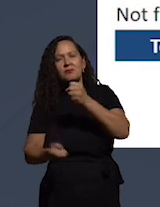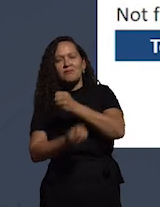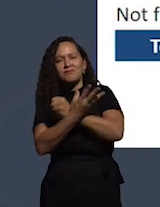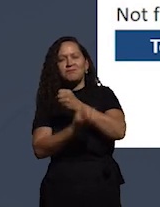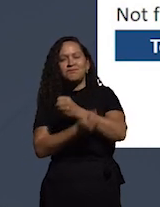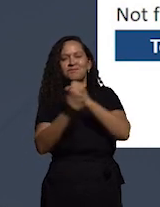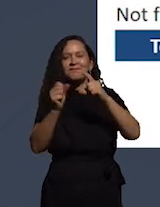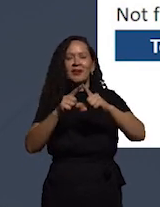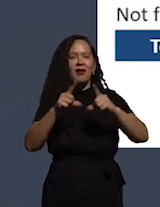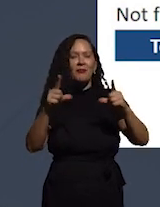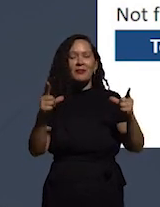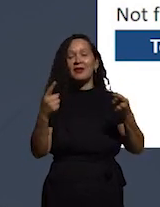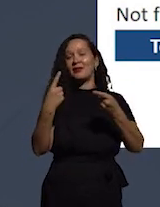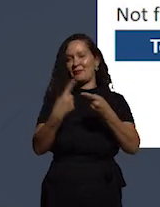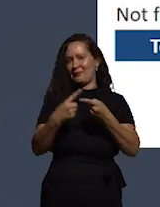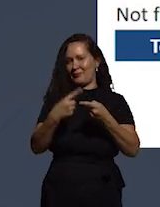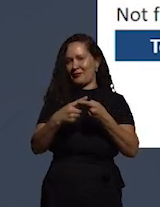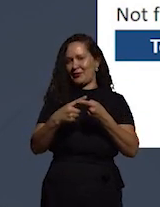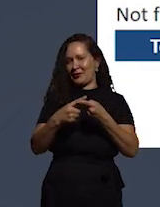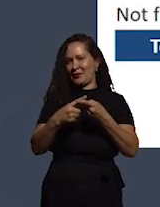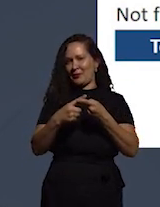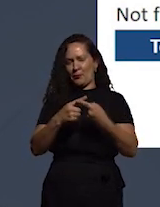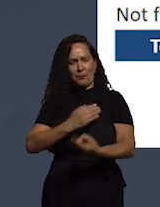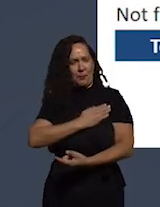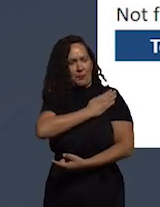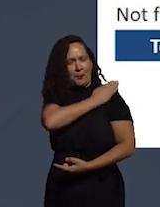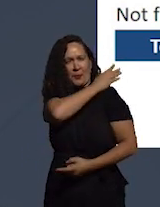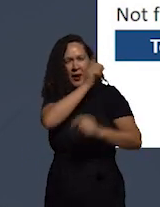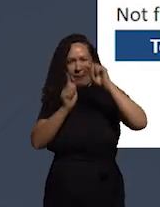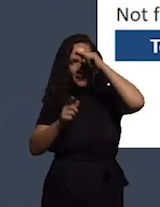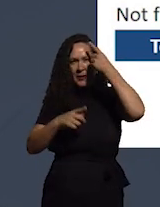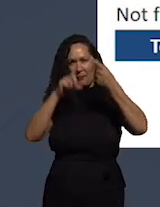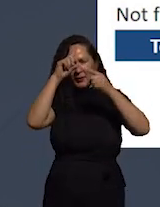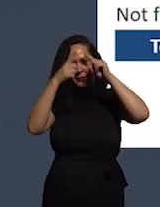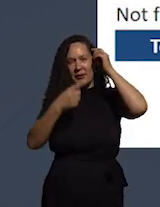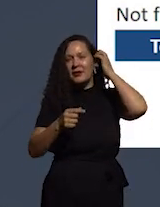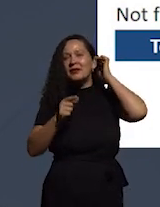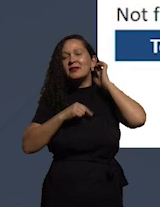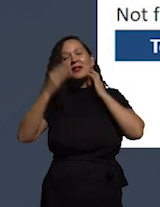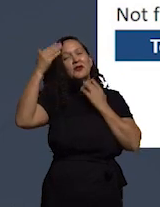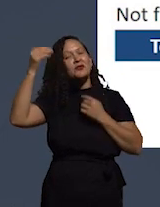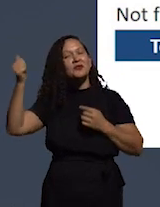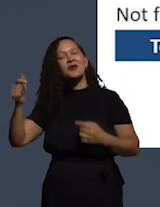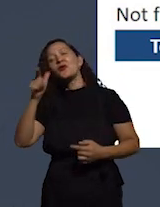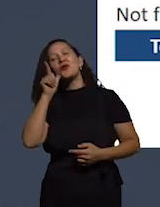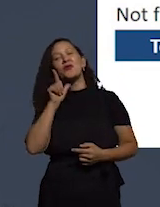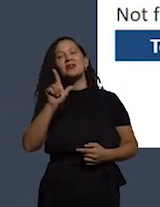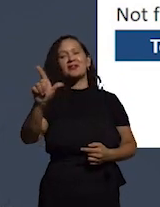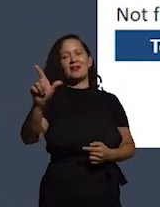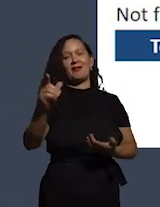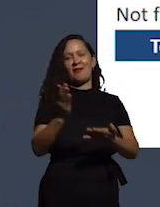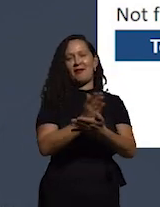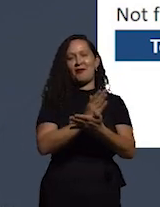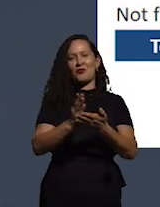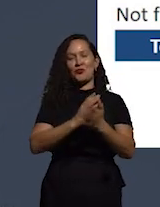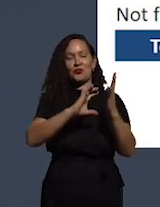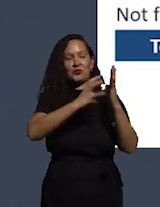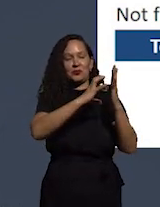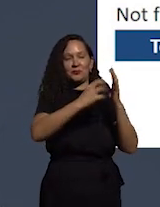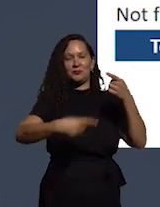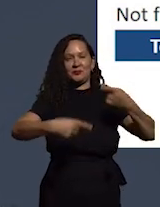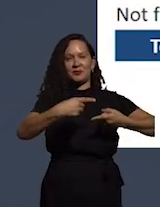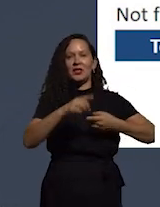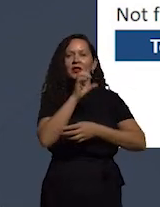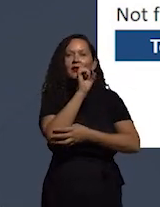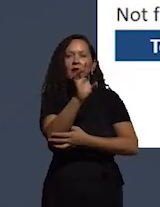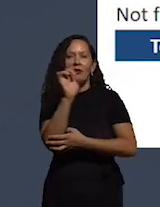simplesmente porque o ditador tem sucesso com alguns partidos políticos e cada